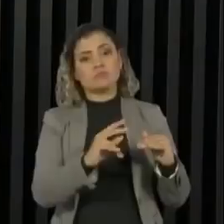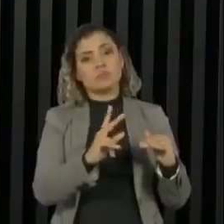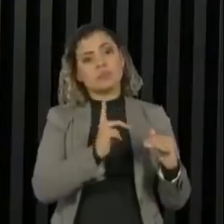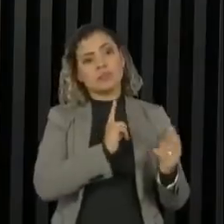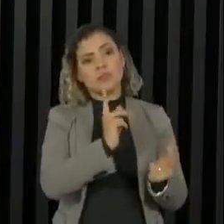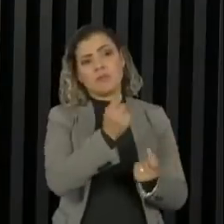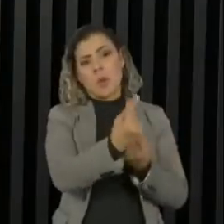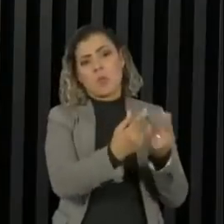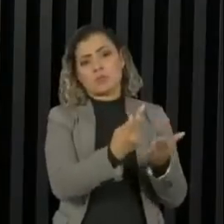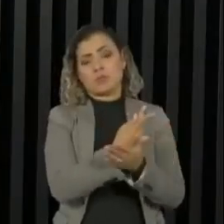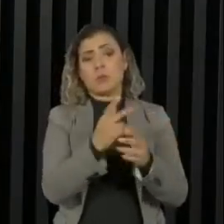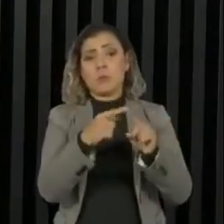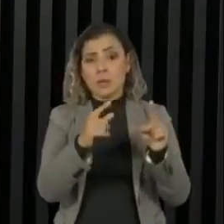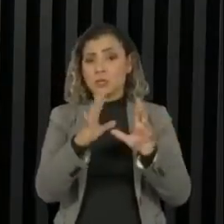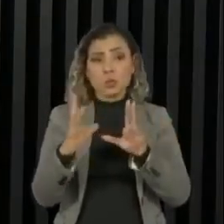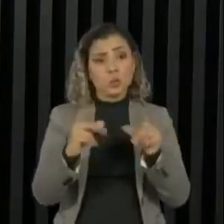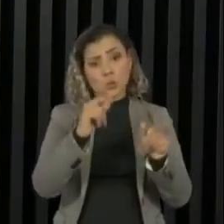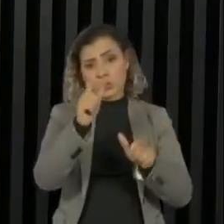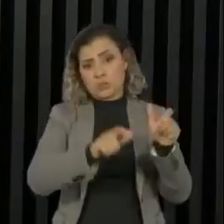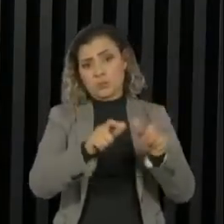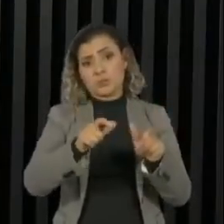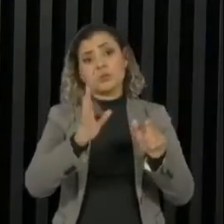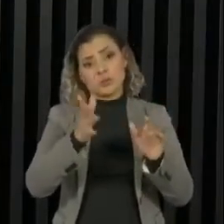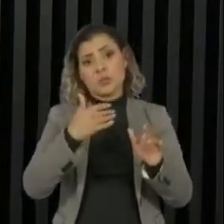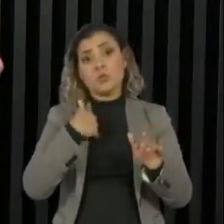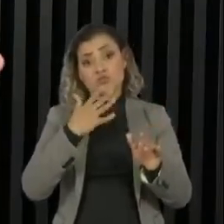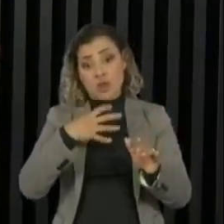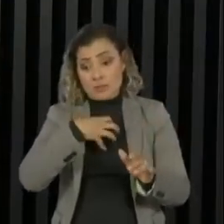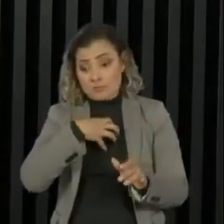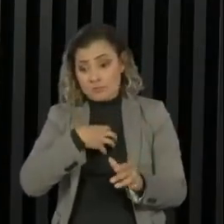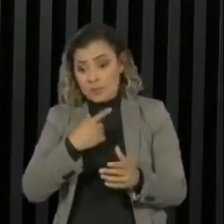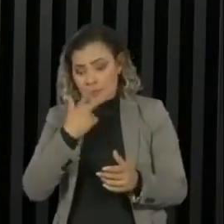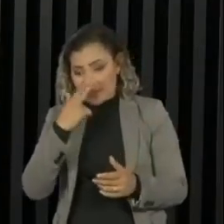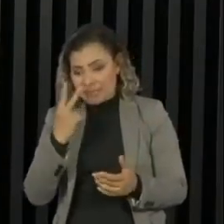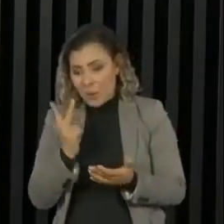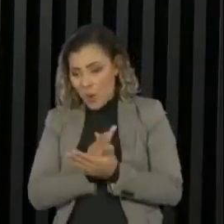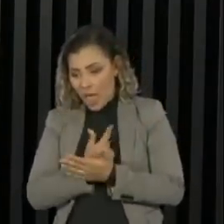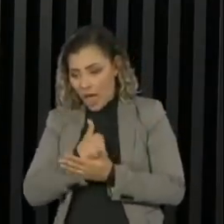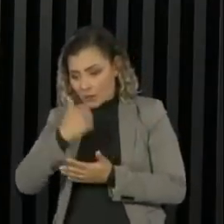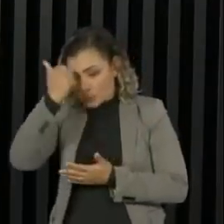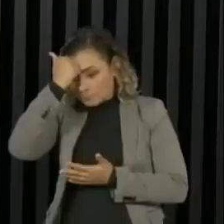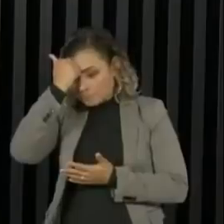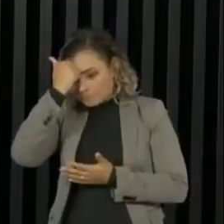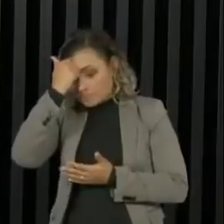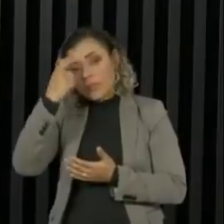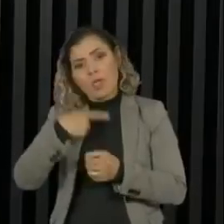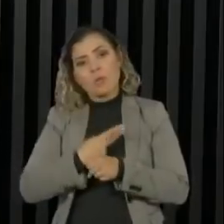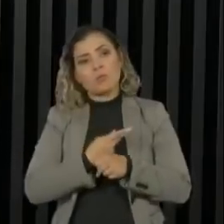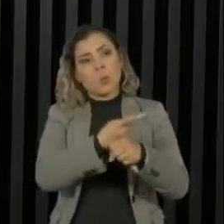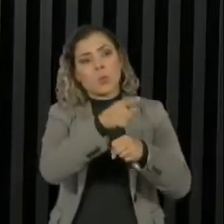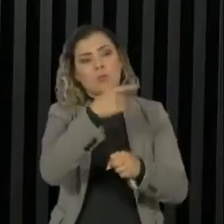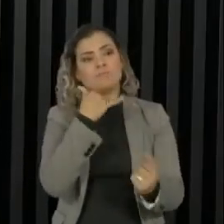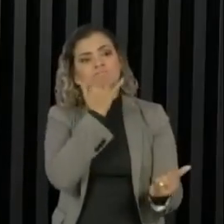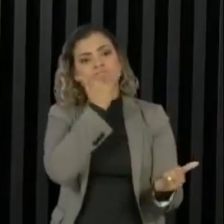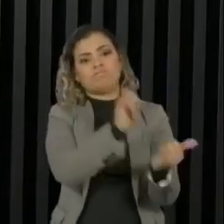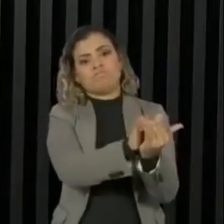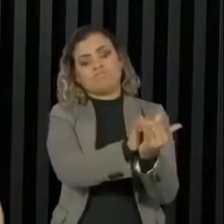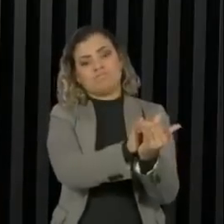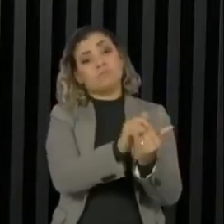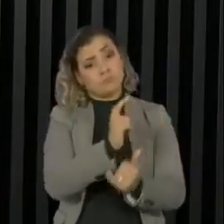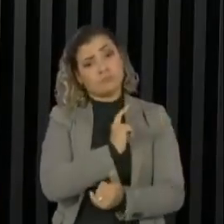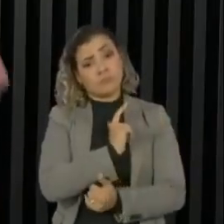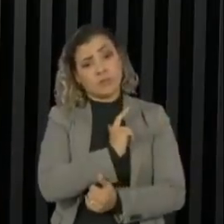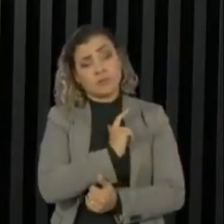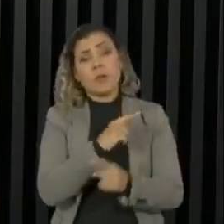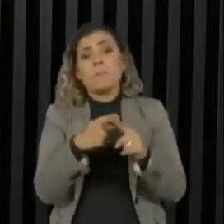erros. Agora, não tem uma dessas pessoas que eu não tenha procurado, quando eu senti que fui injusto, quando eu senti que cometi um erro, que eu não tenha pedido desculpas. E